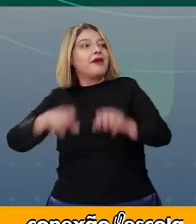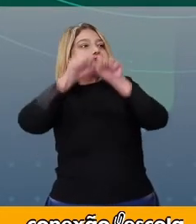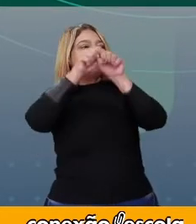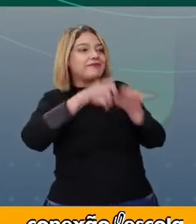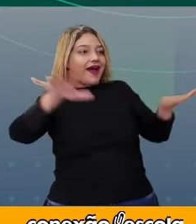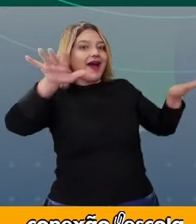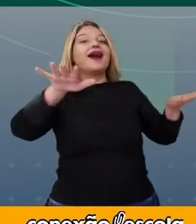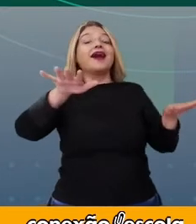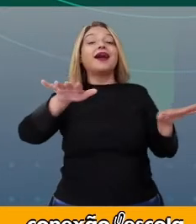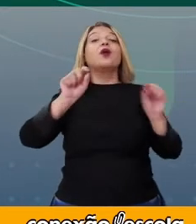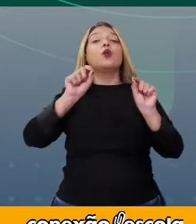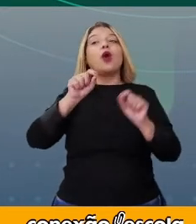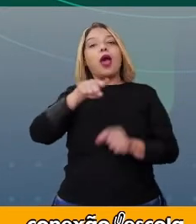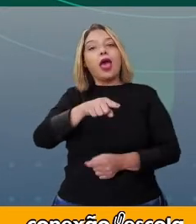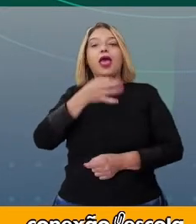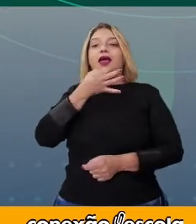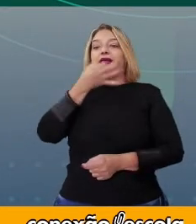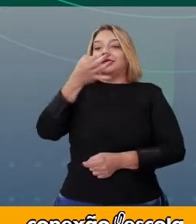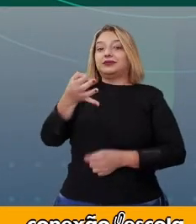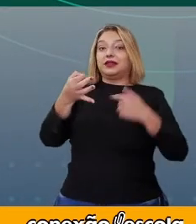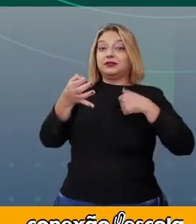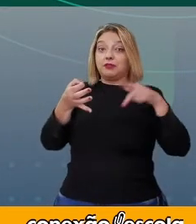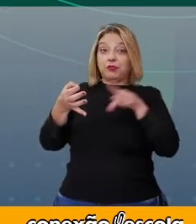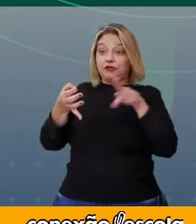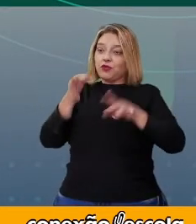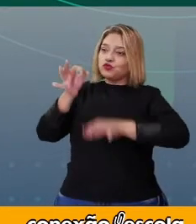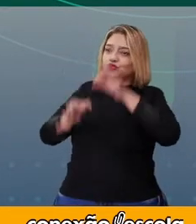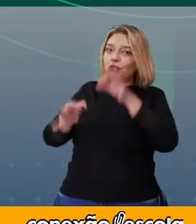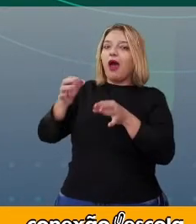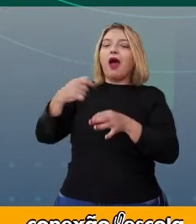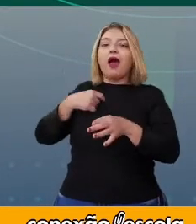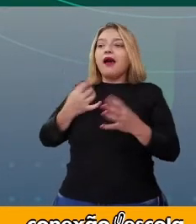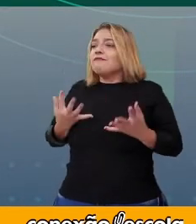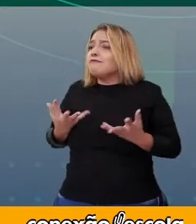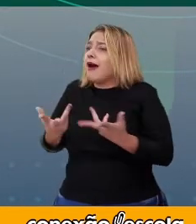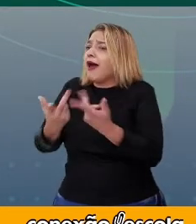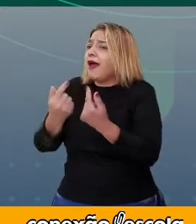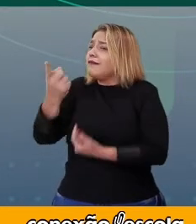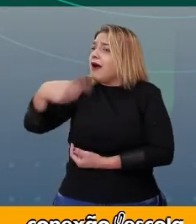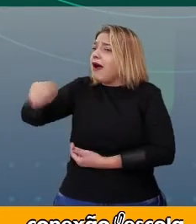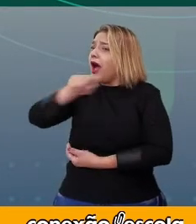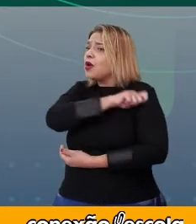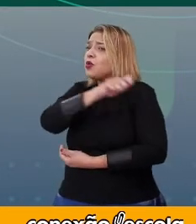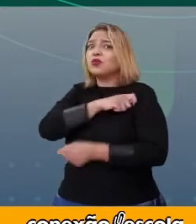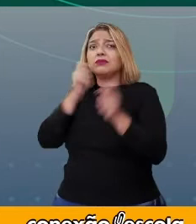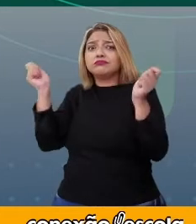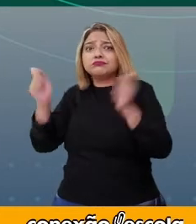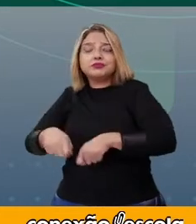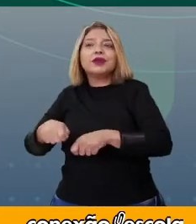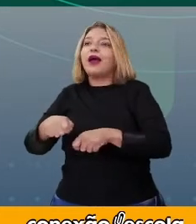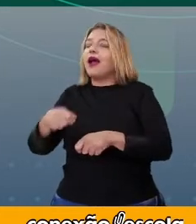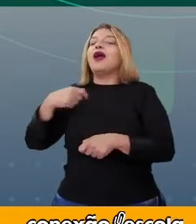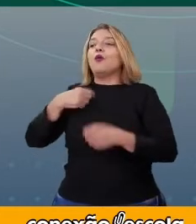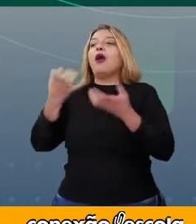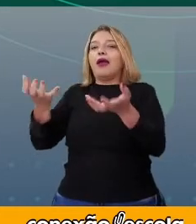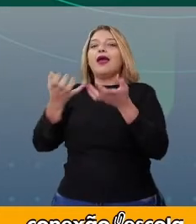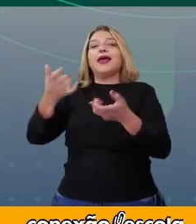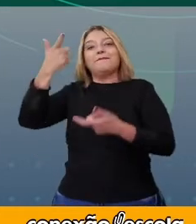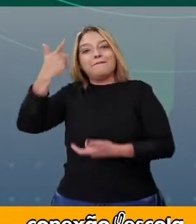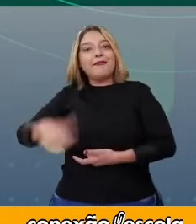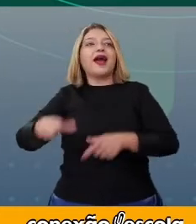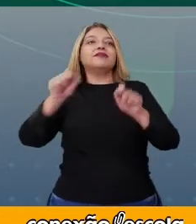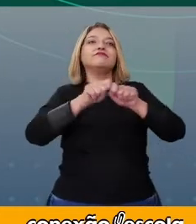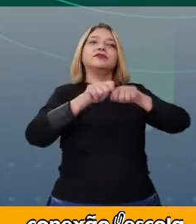viu, ficou encantada com a produção dos alunos e emitiu uma opinião. Aquilo era fantástico, não podia ficar só